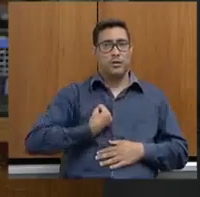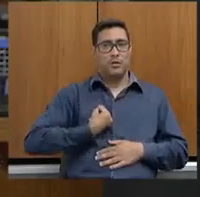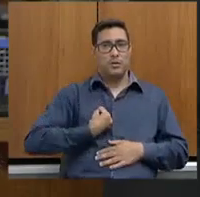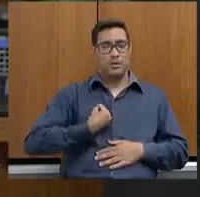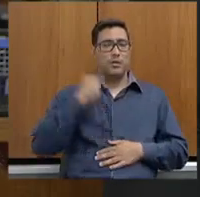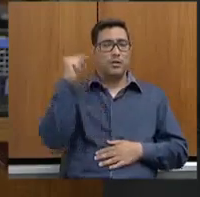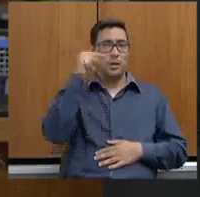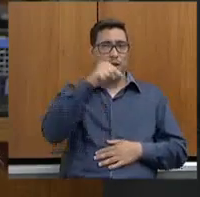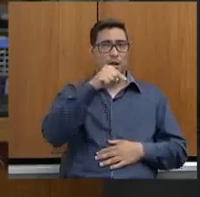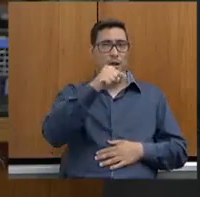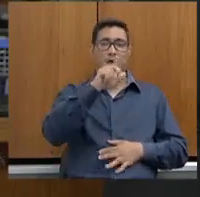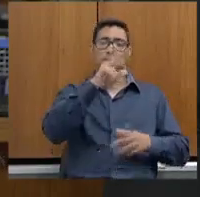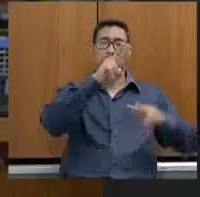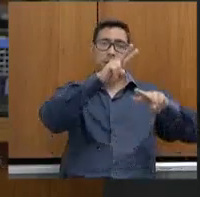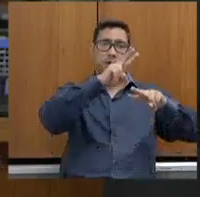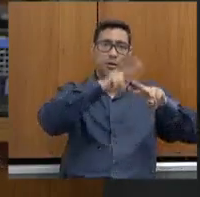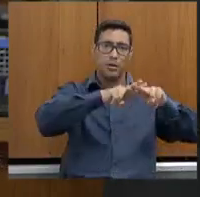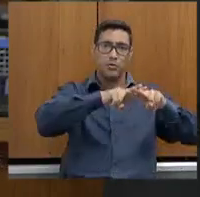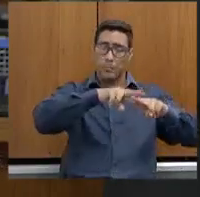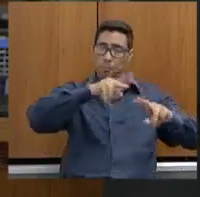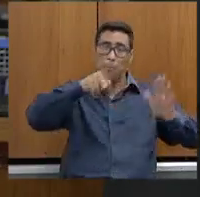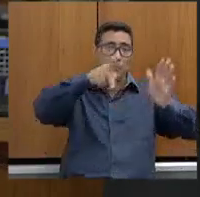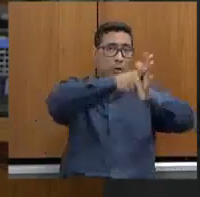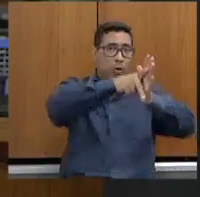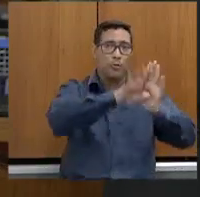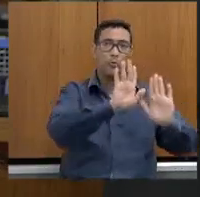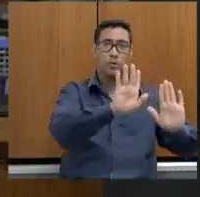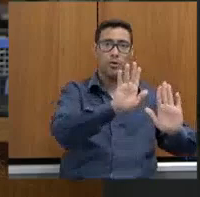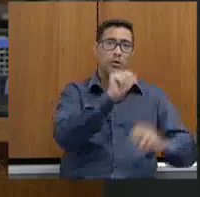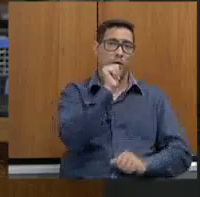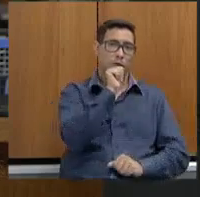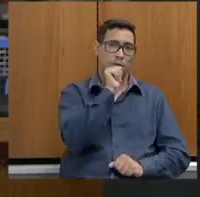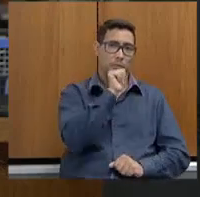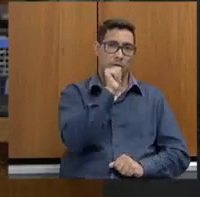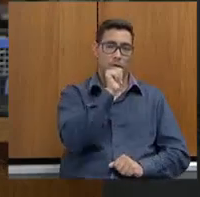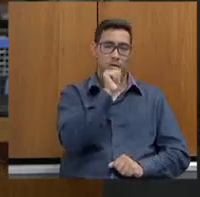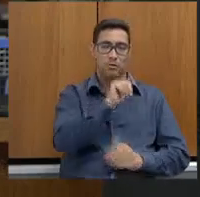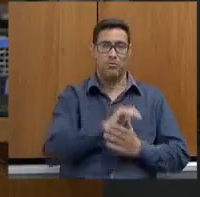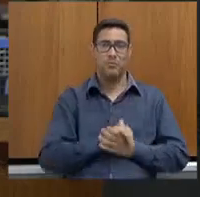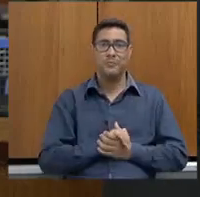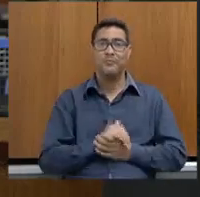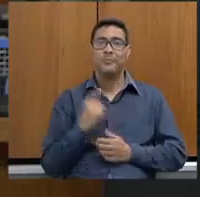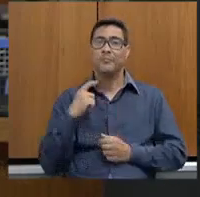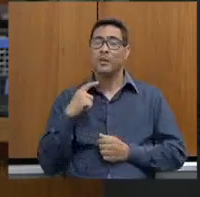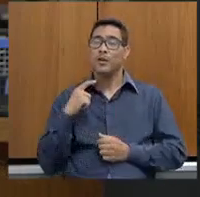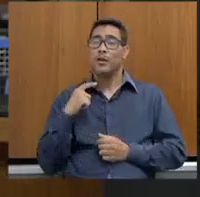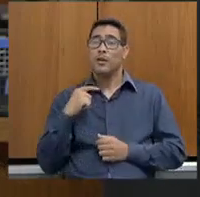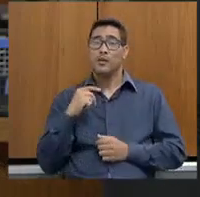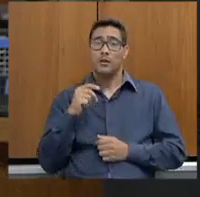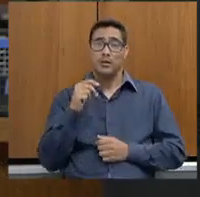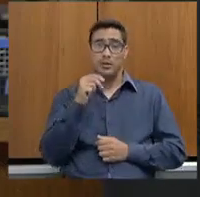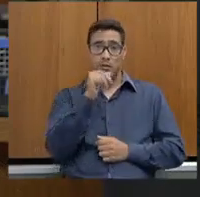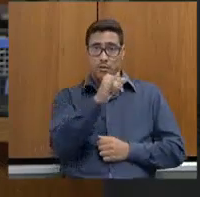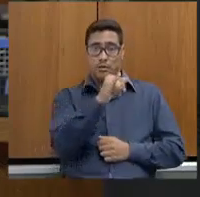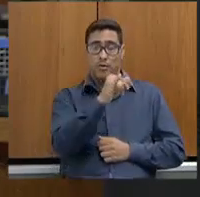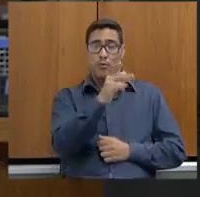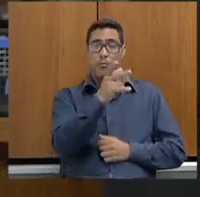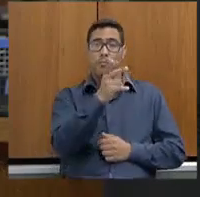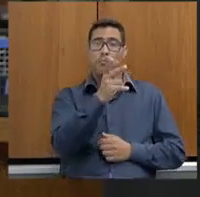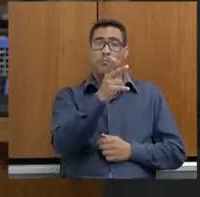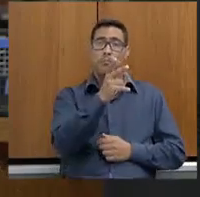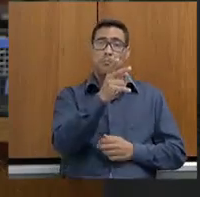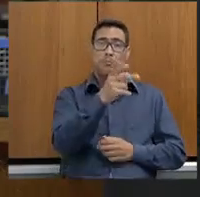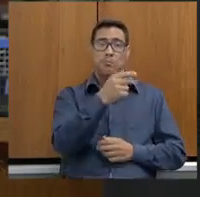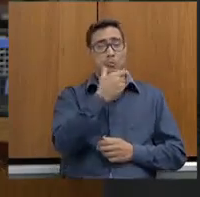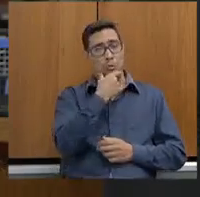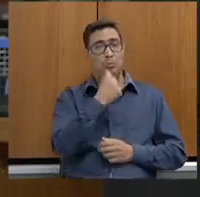feminino. Se não fosse esse trabalho, colocar o preso e a presa no mercado de trabalho sem